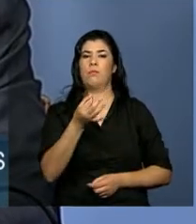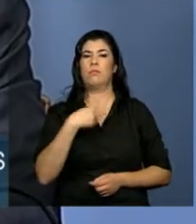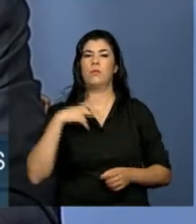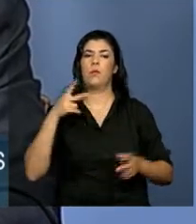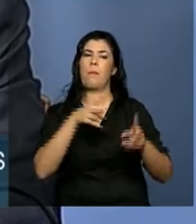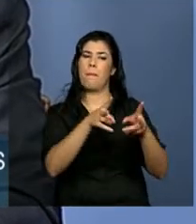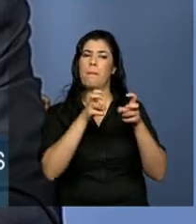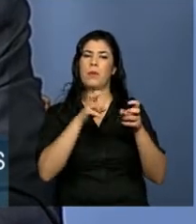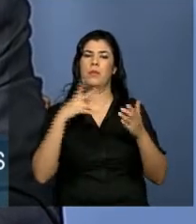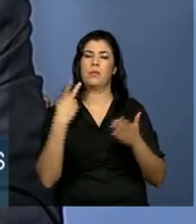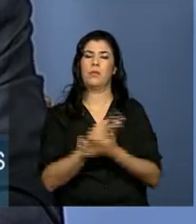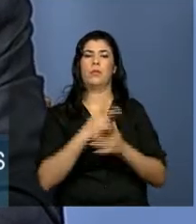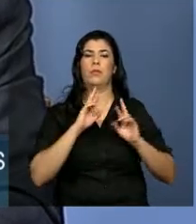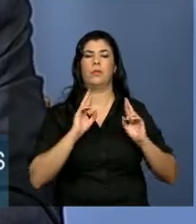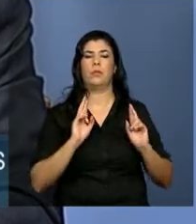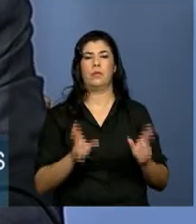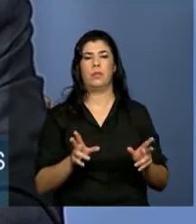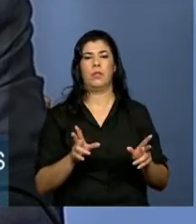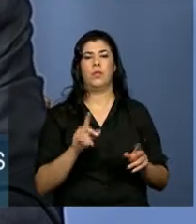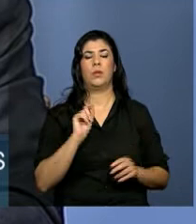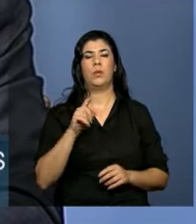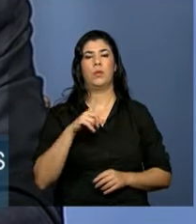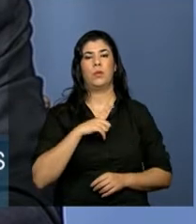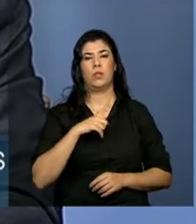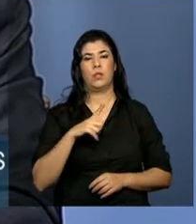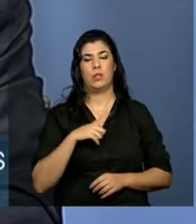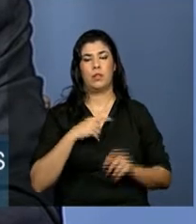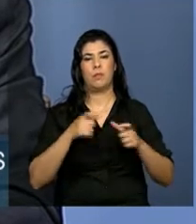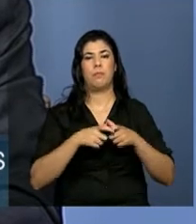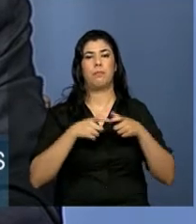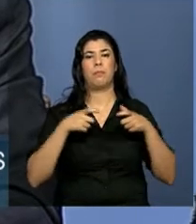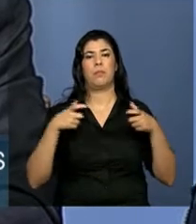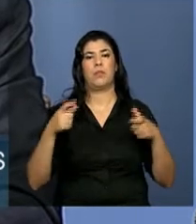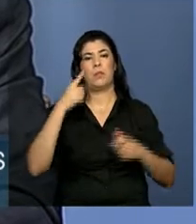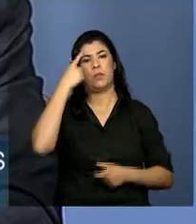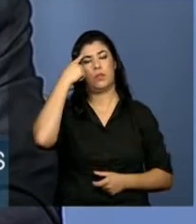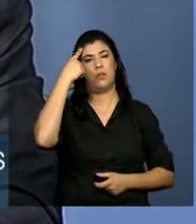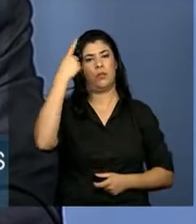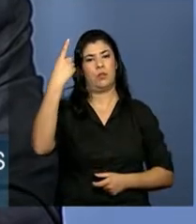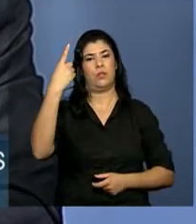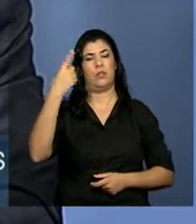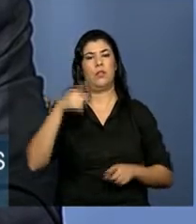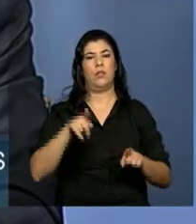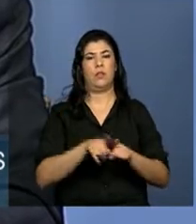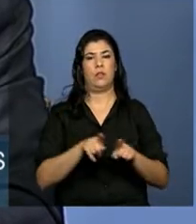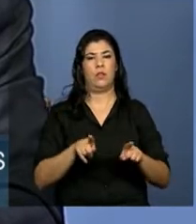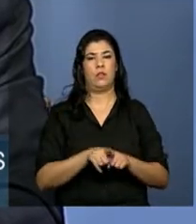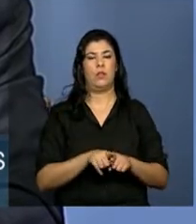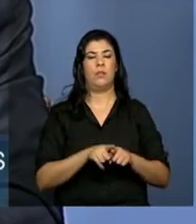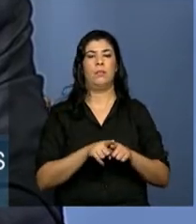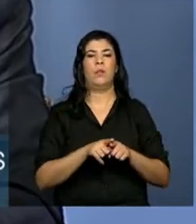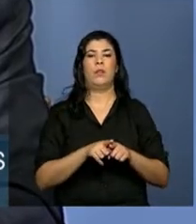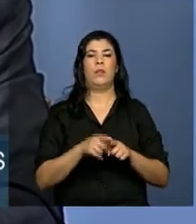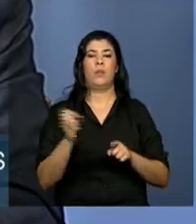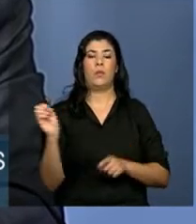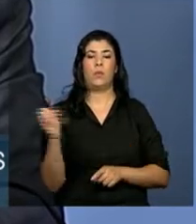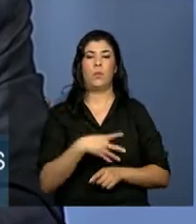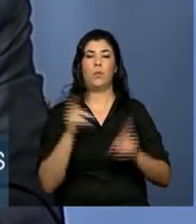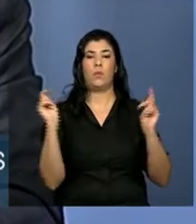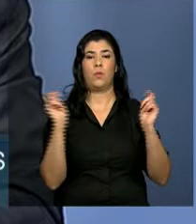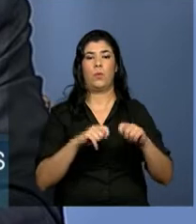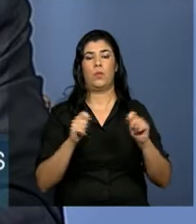diferente no sentido de uma maior criatividade, uma maior abertura para